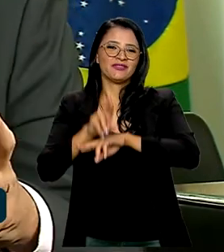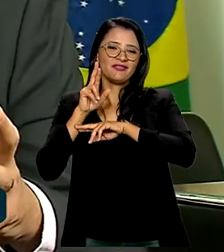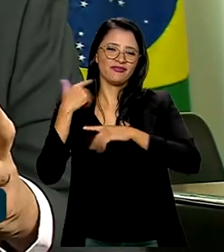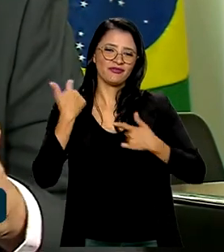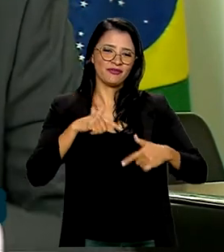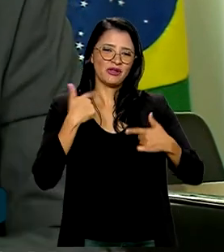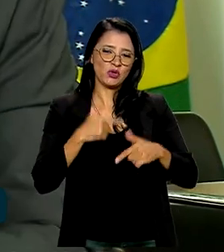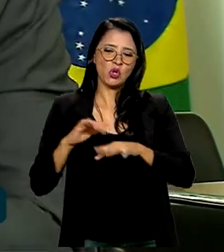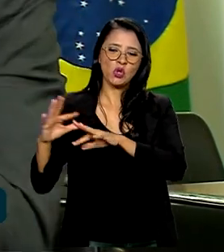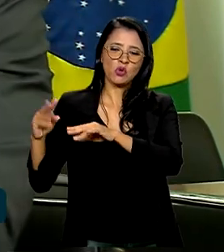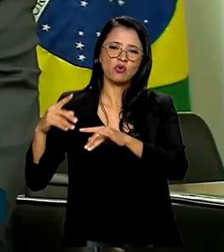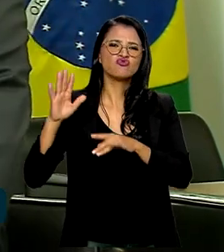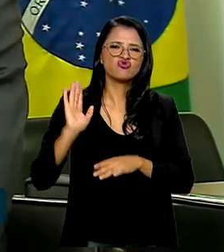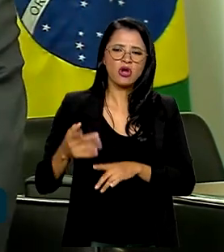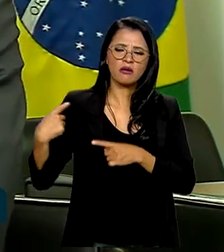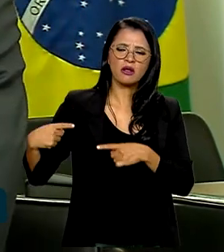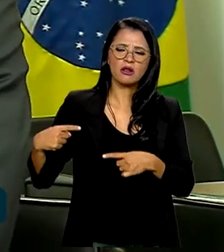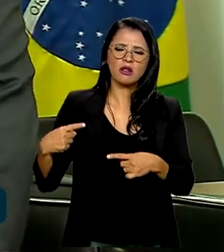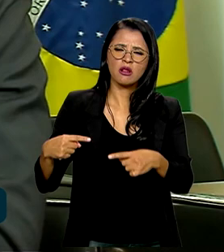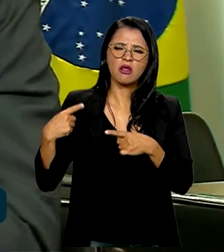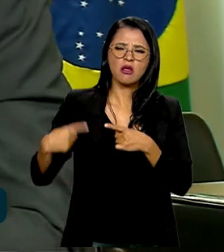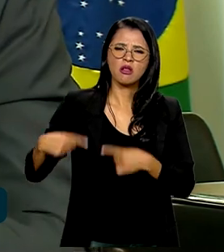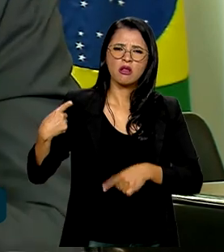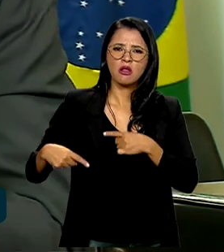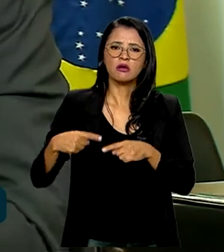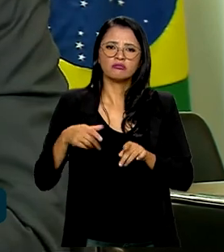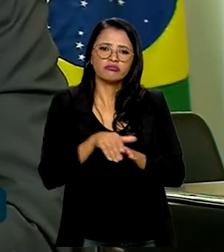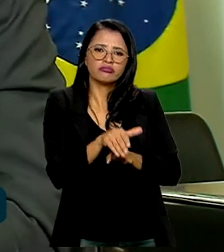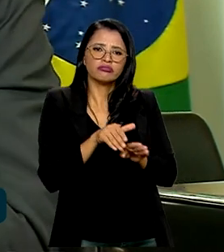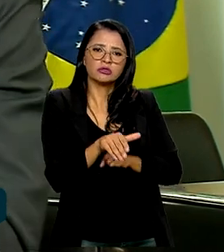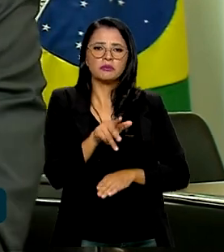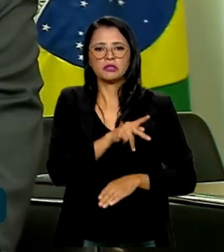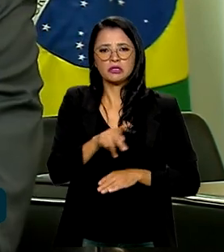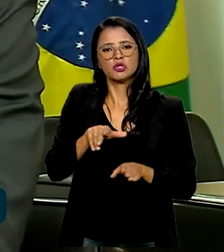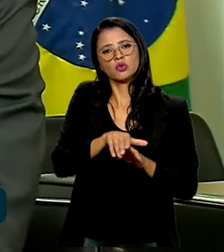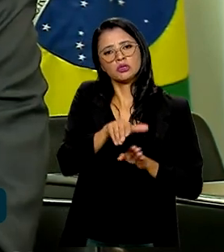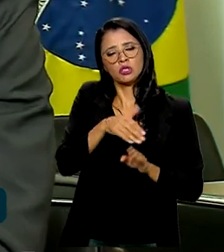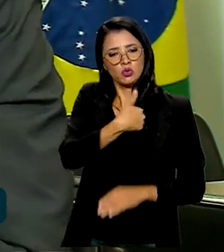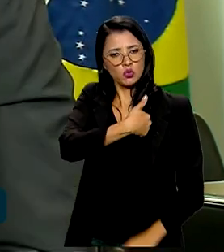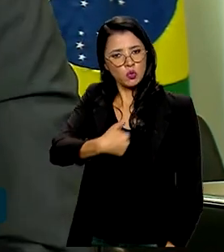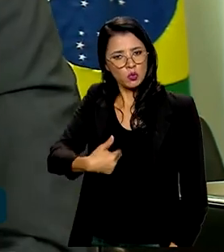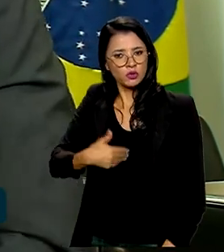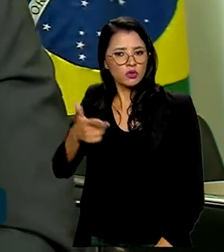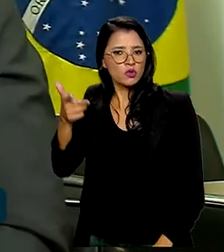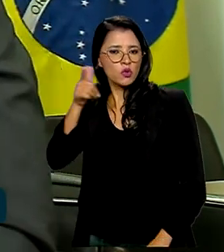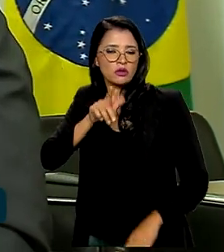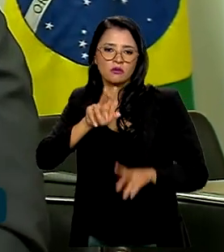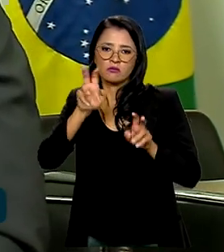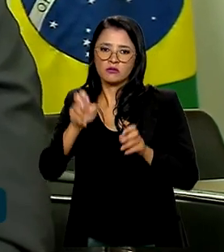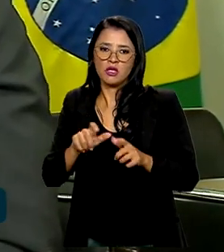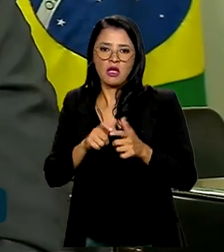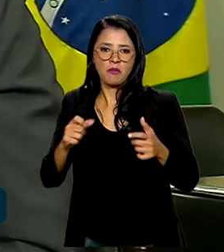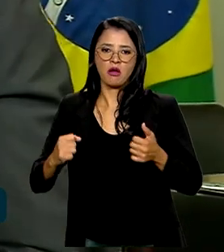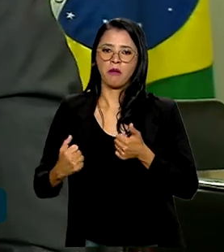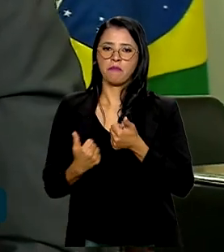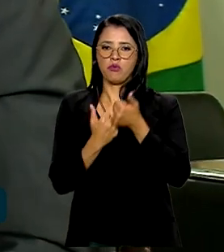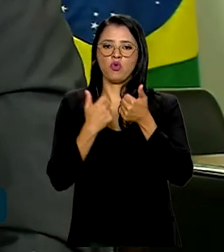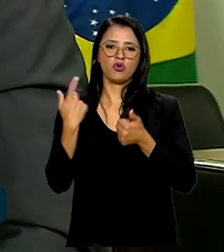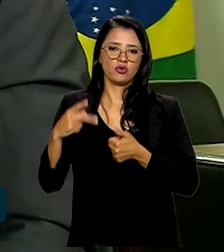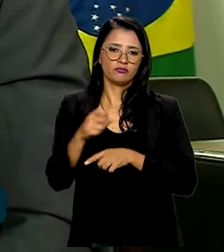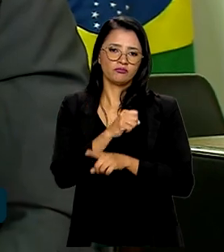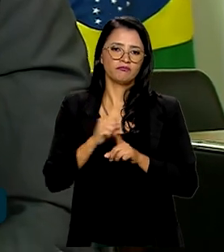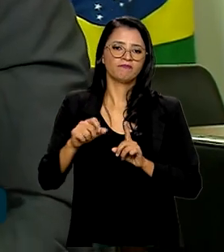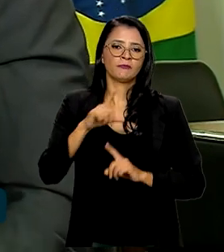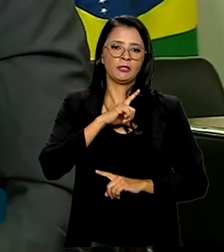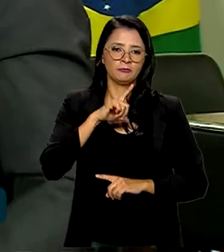discutem os temas, aconselhem o presidente, aconselhem o governo, se consegue ter um tema com muito mais apoio da sociedade. Só